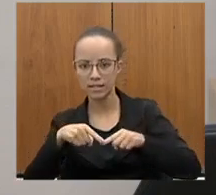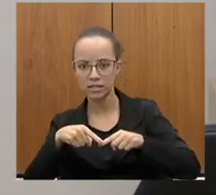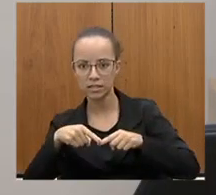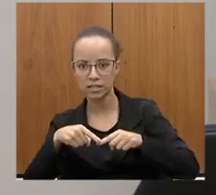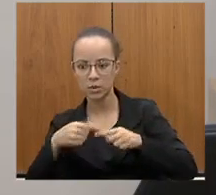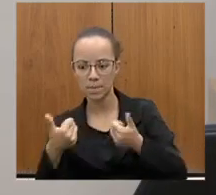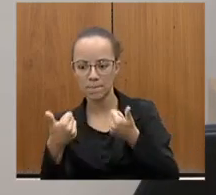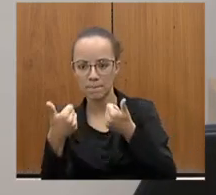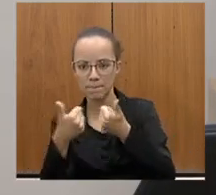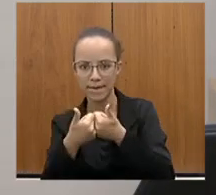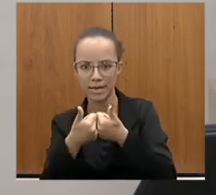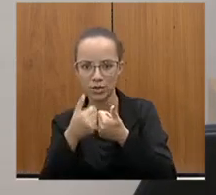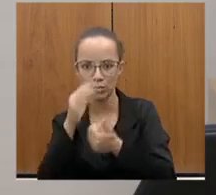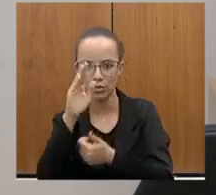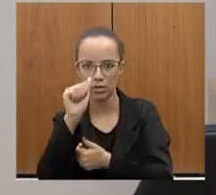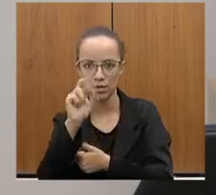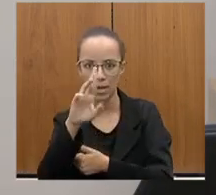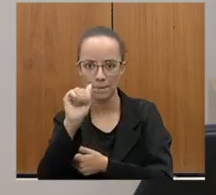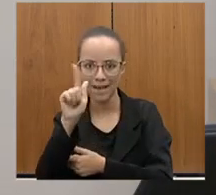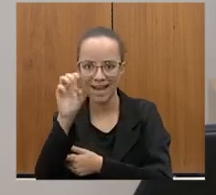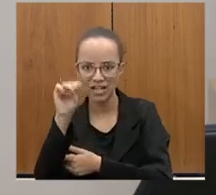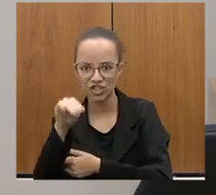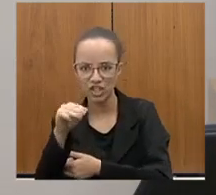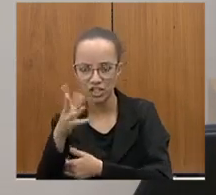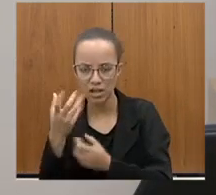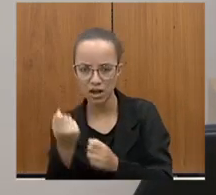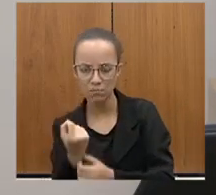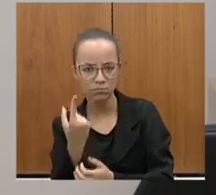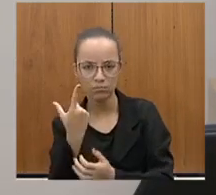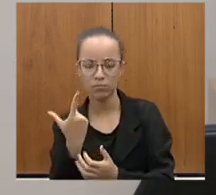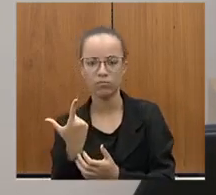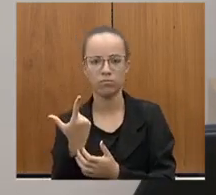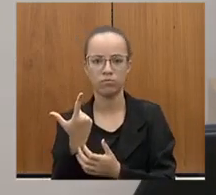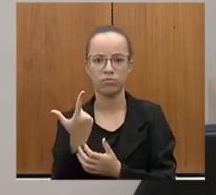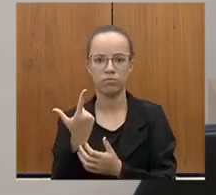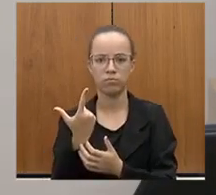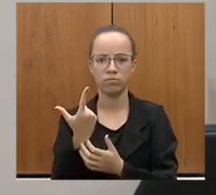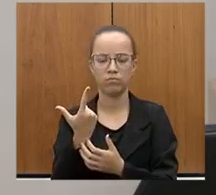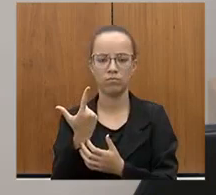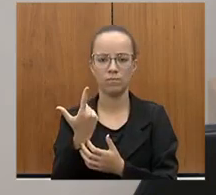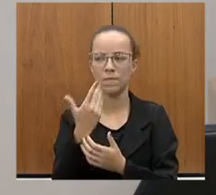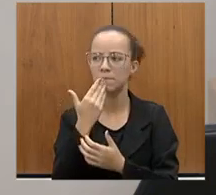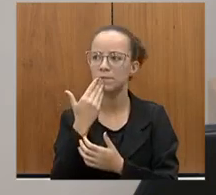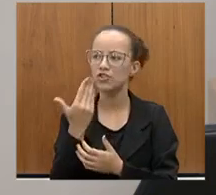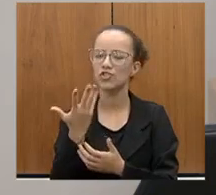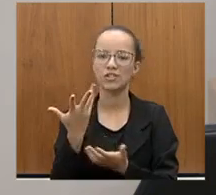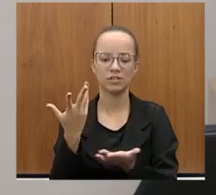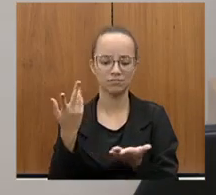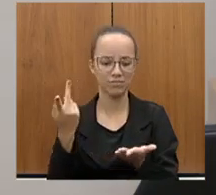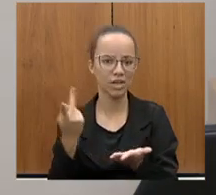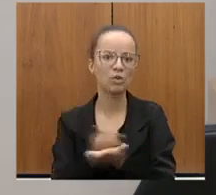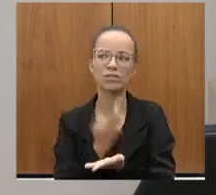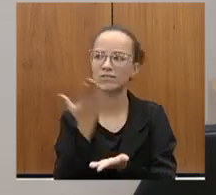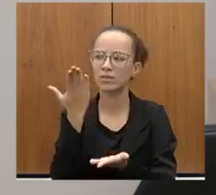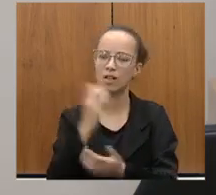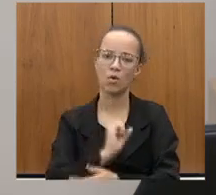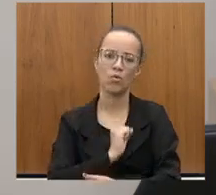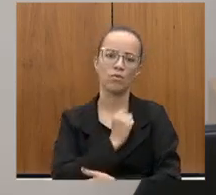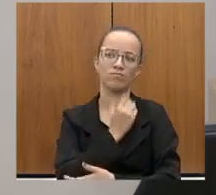de uma barragem, é pedir realmente uma tragédia como foi.